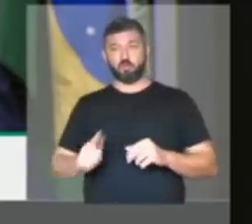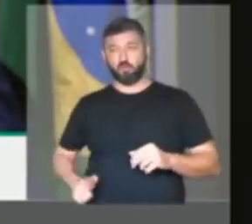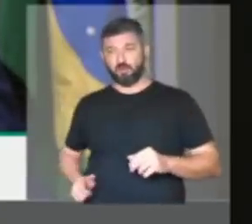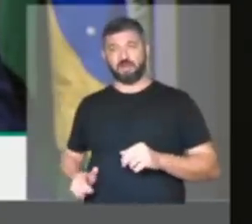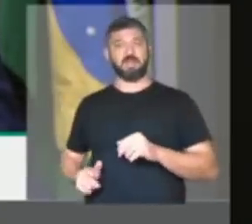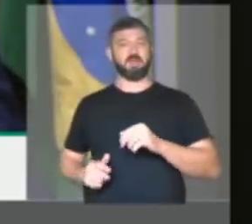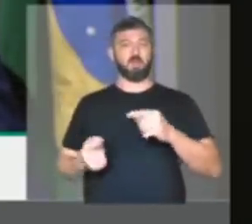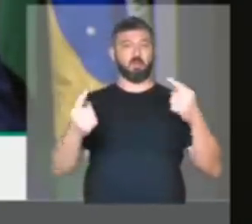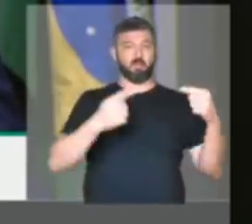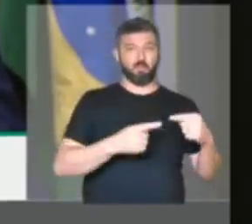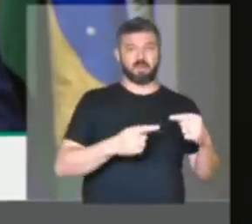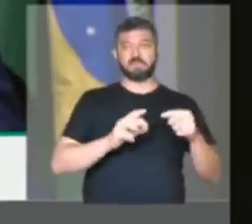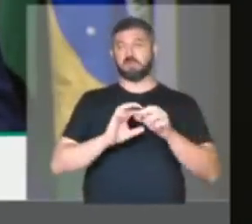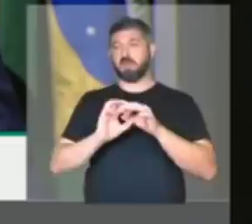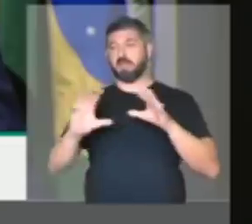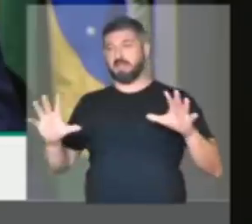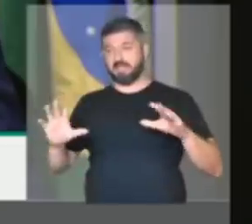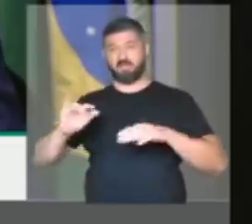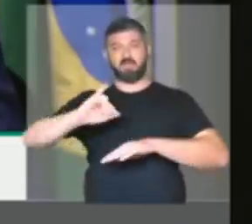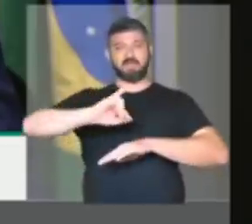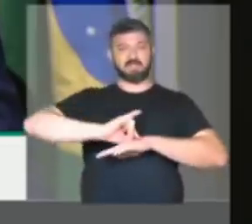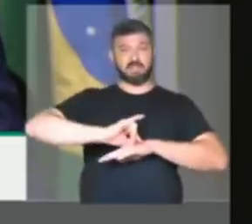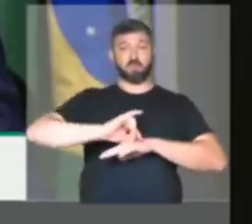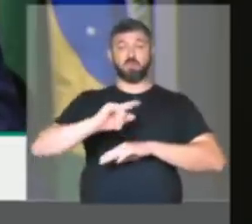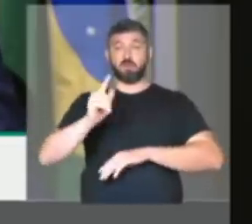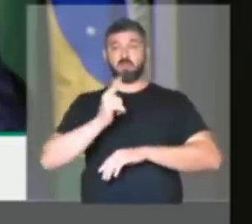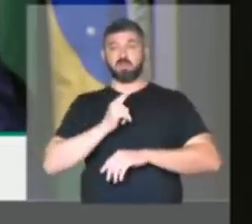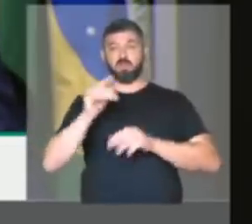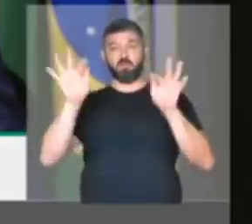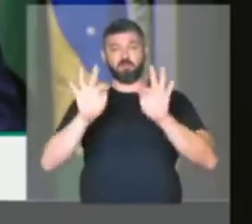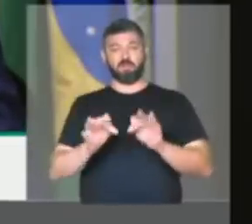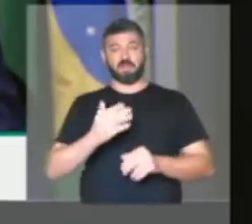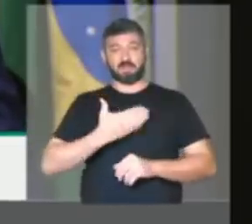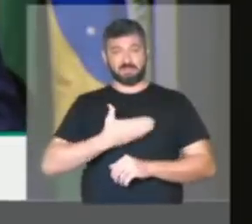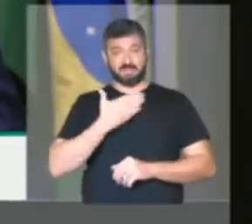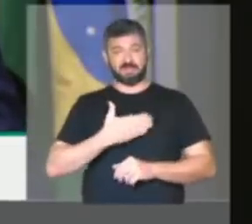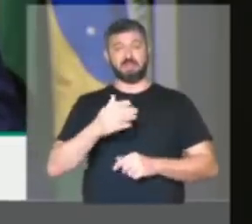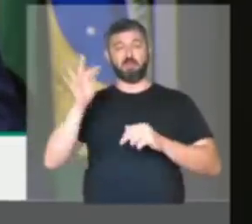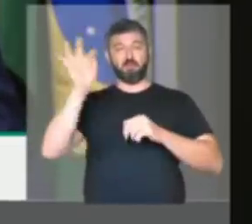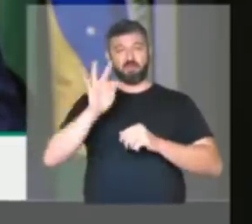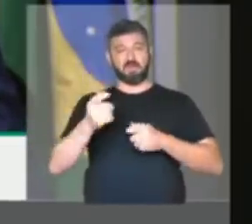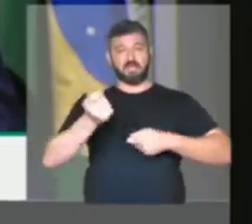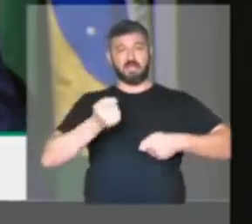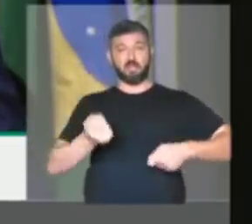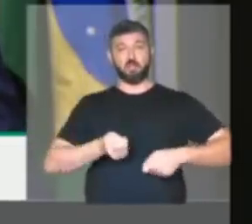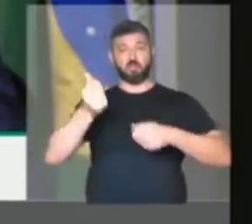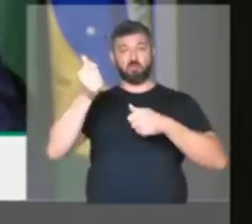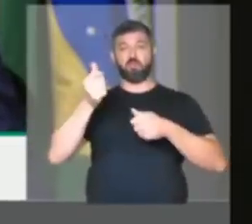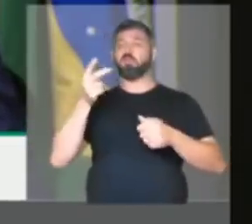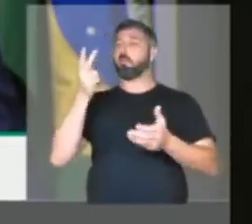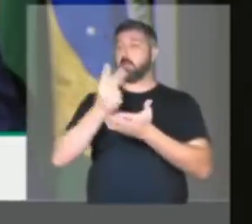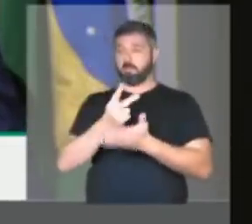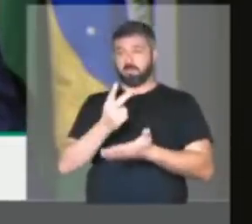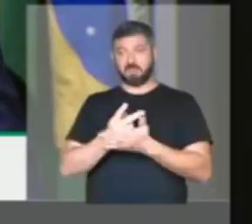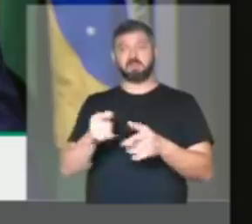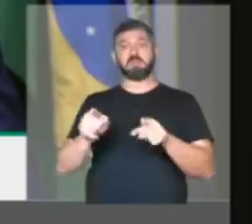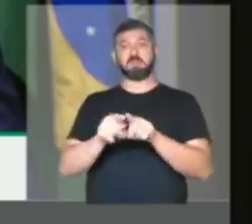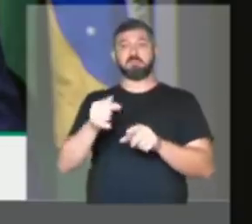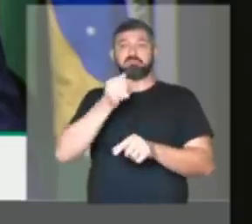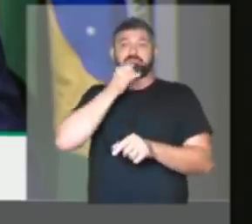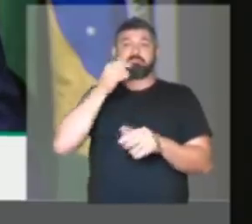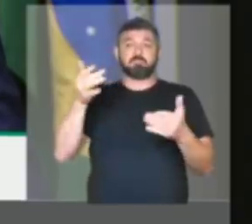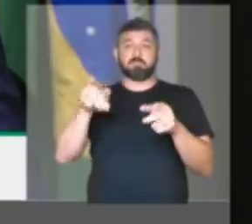oposição, independentes do centro, tenham um feliz Natal, um feliz ano novo, mesmo todos aqueles que,